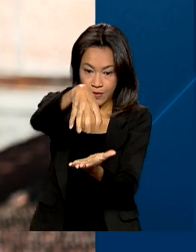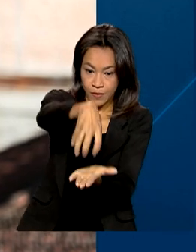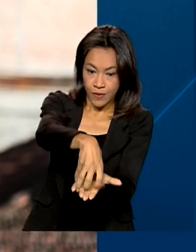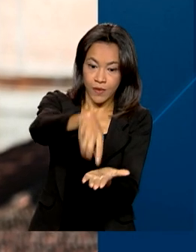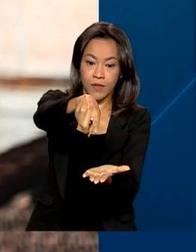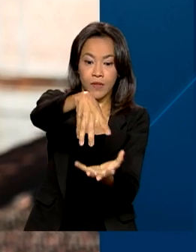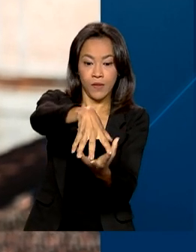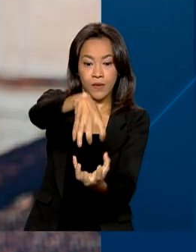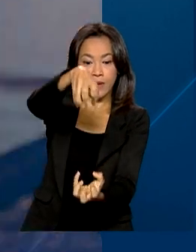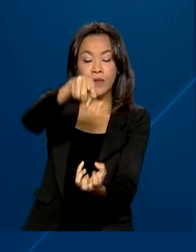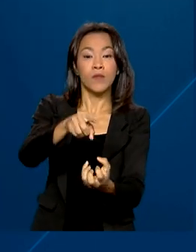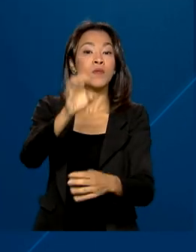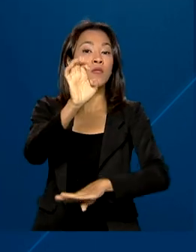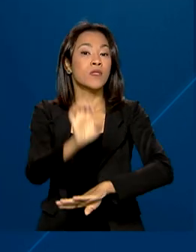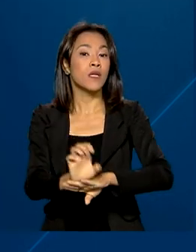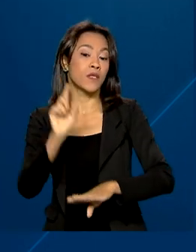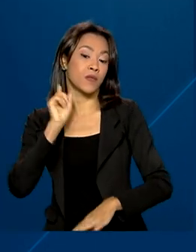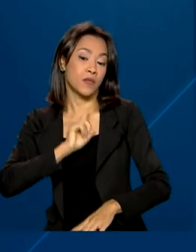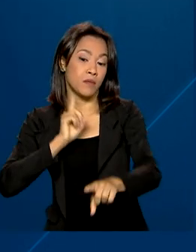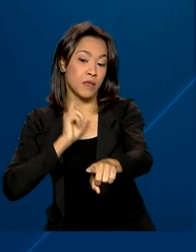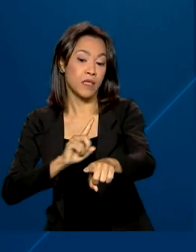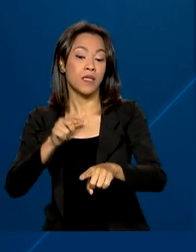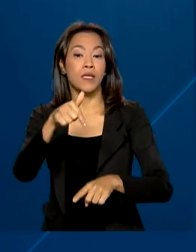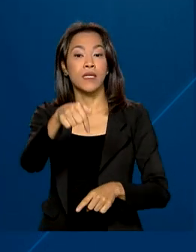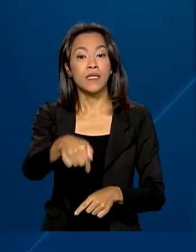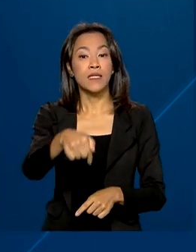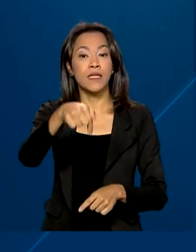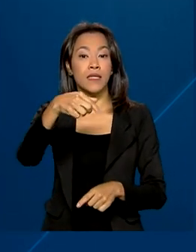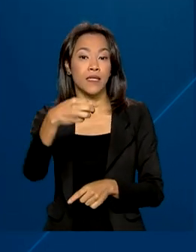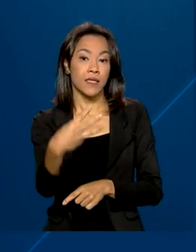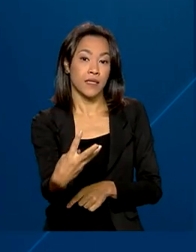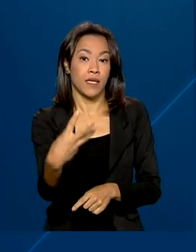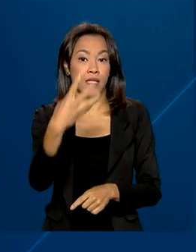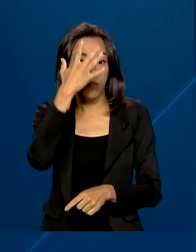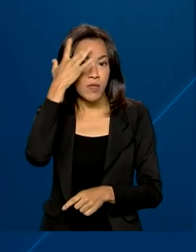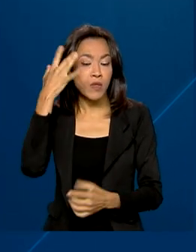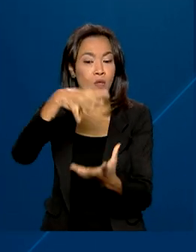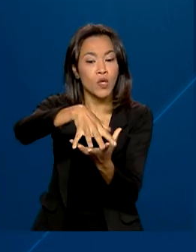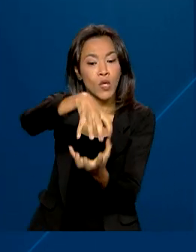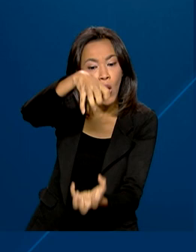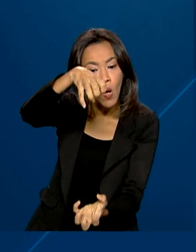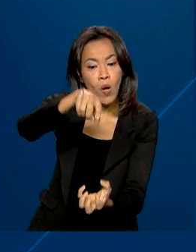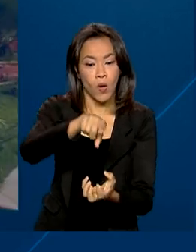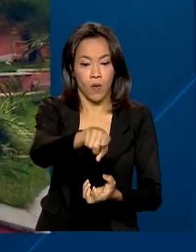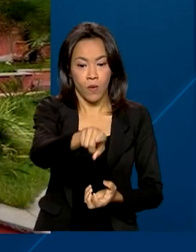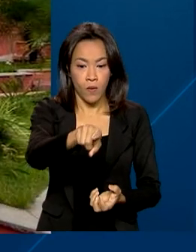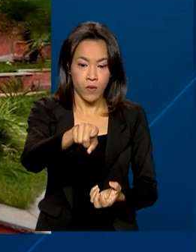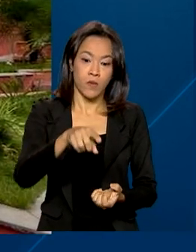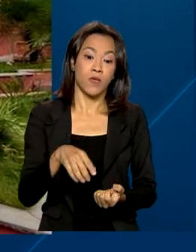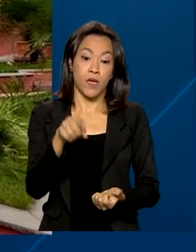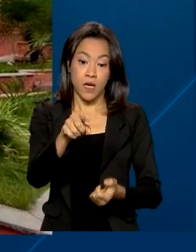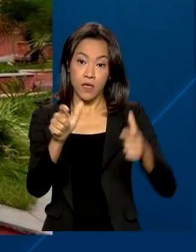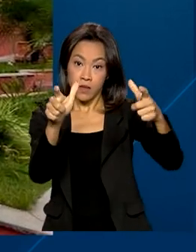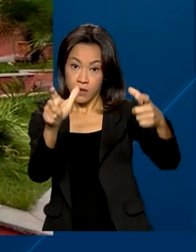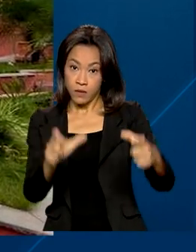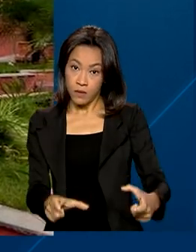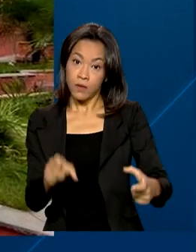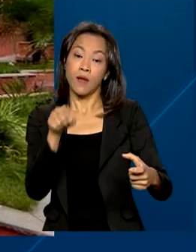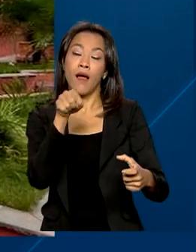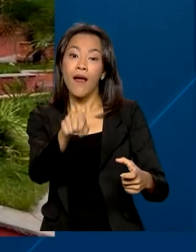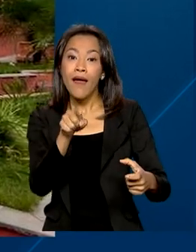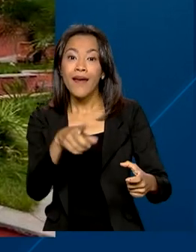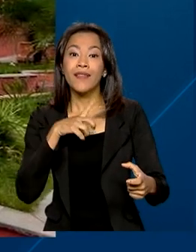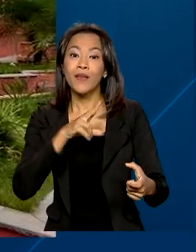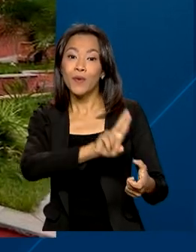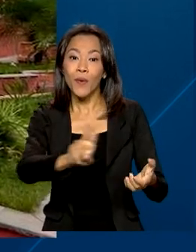Jacutinga, em Minas Gerais, atende 73 idosos com vários graus de dependência. A instituição é uma das